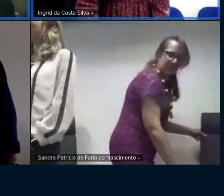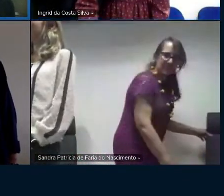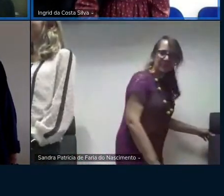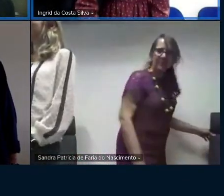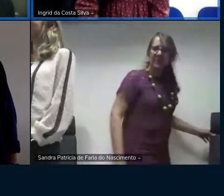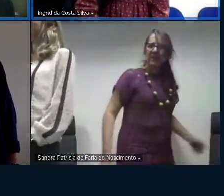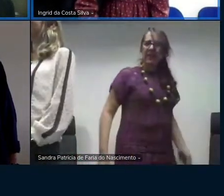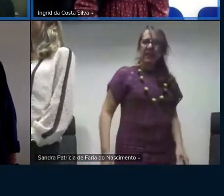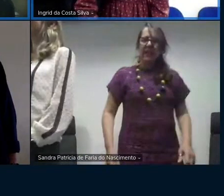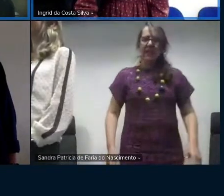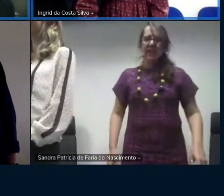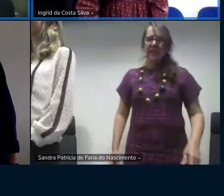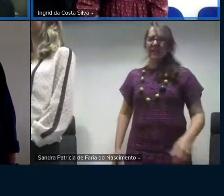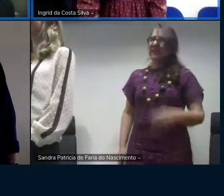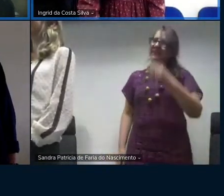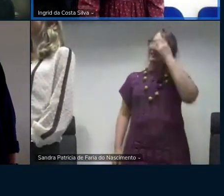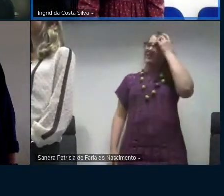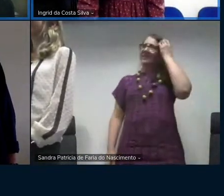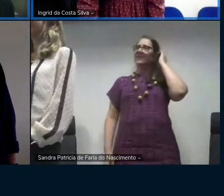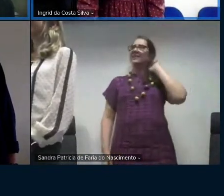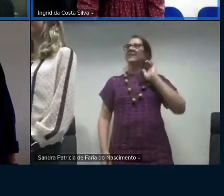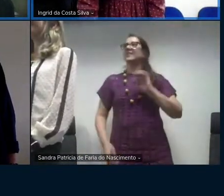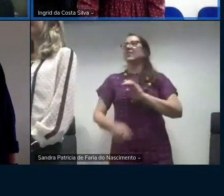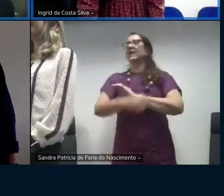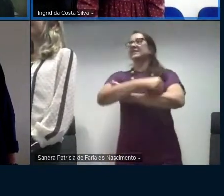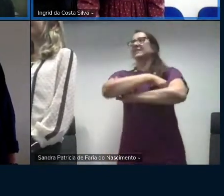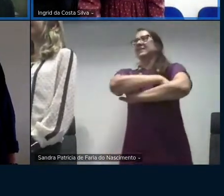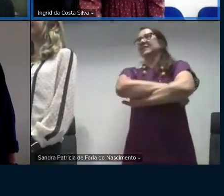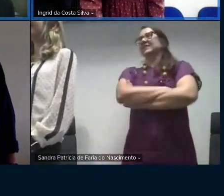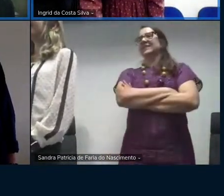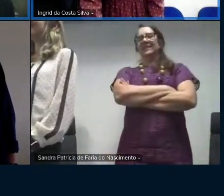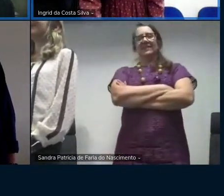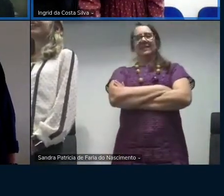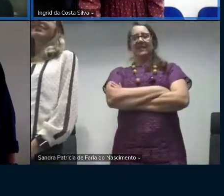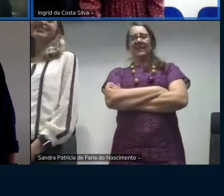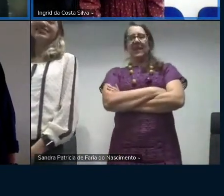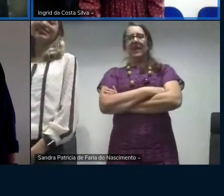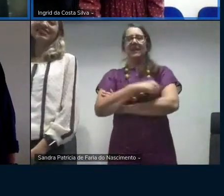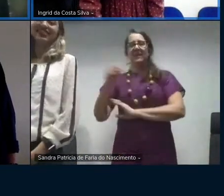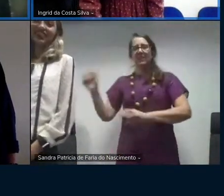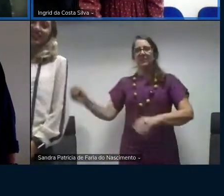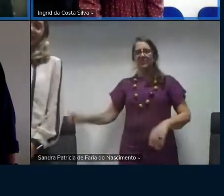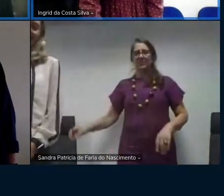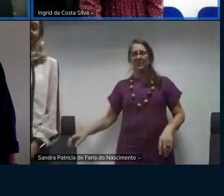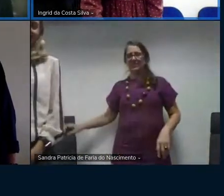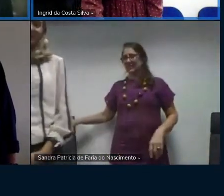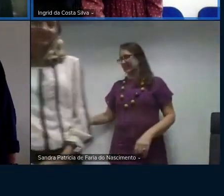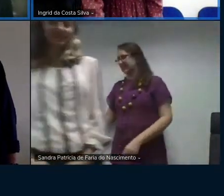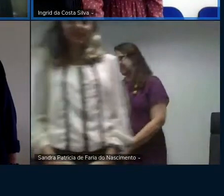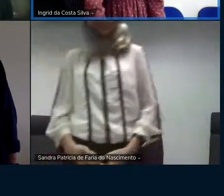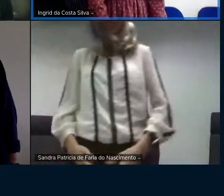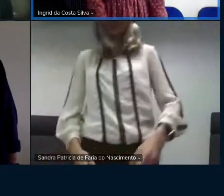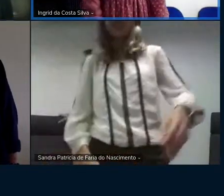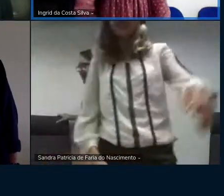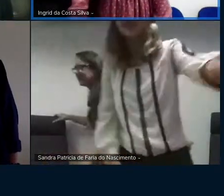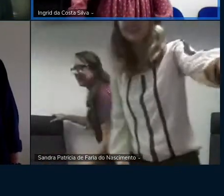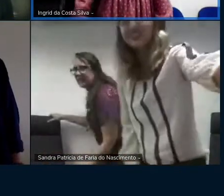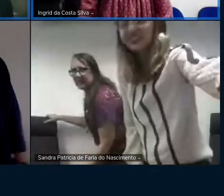não isso agora tô vendo a Sandra a Michelle tá só o homem ah que não é sim